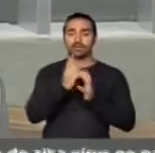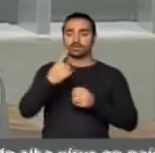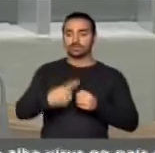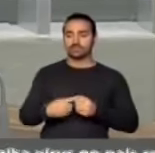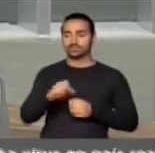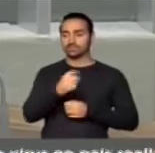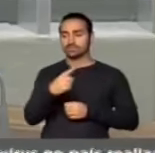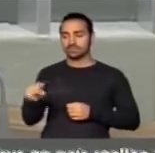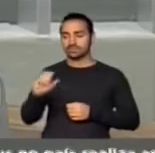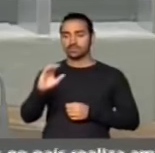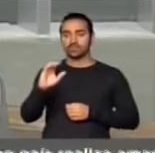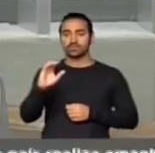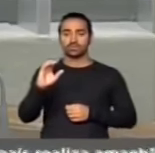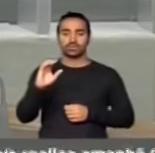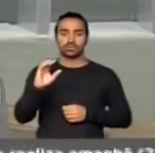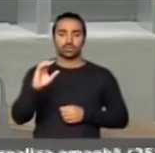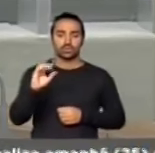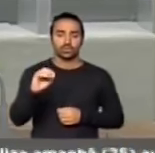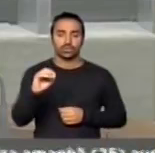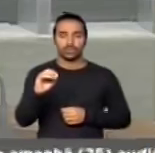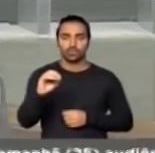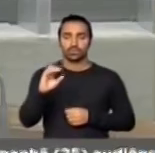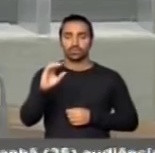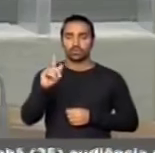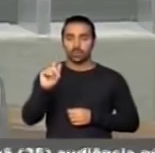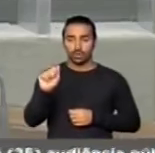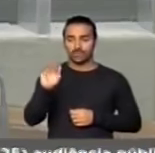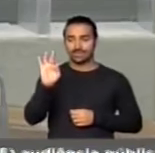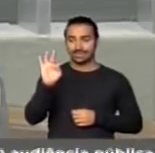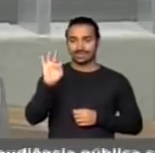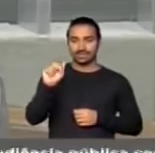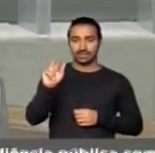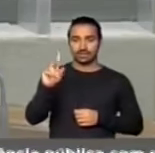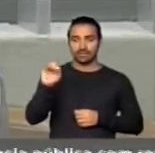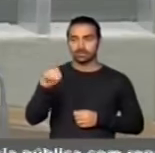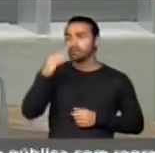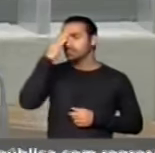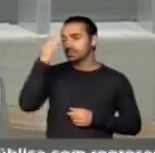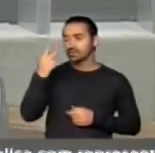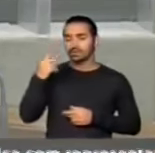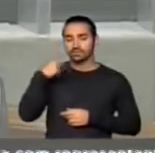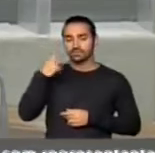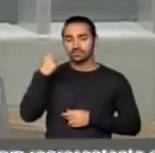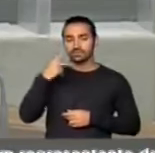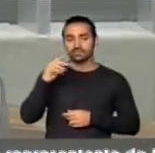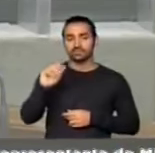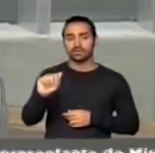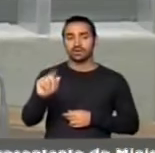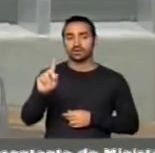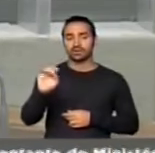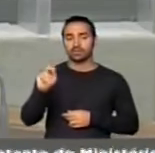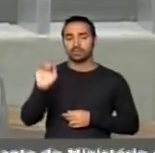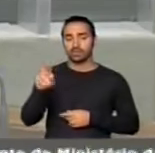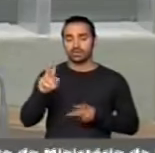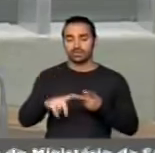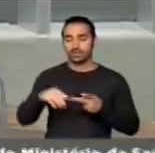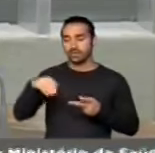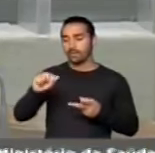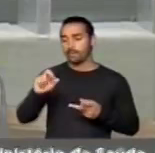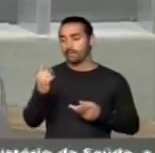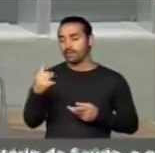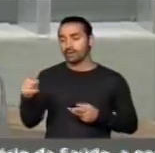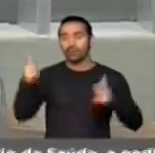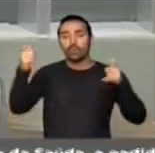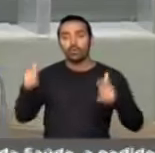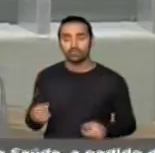Gotardo. Gostaria de cumprimentar e agradecer a visita que tivemos dos vereadores Ademar do Abacaxi e Marcão, lá de Monte